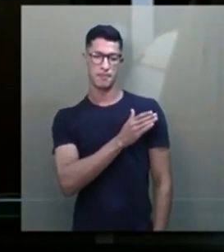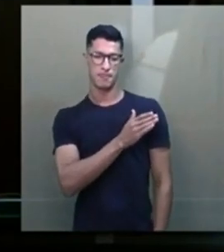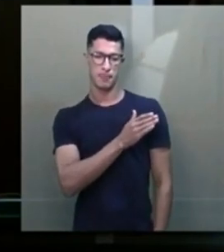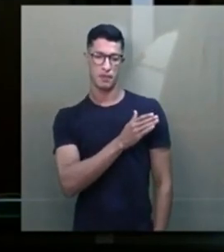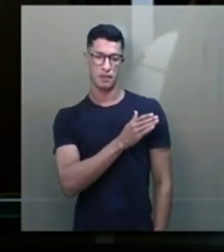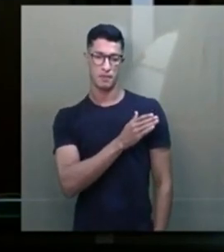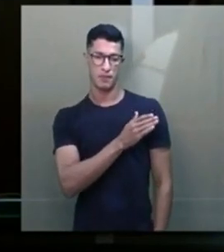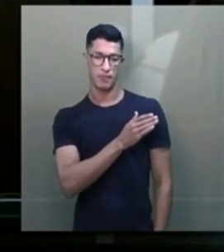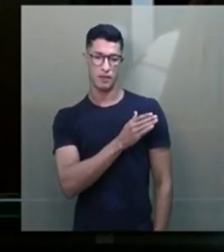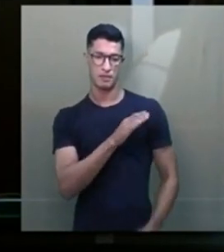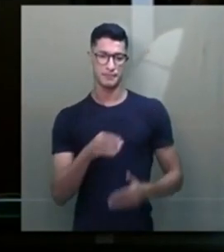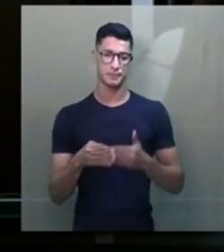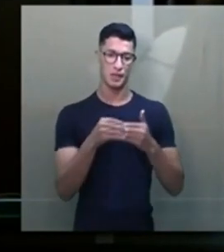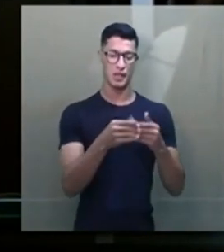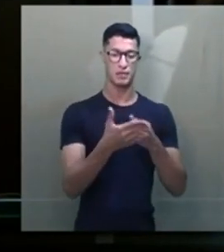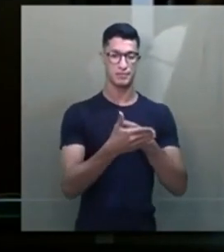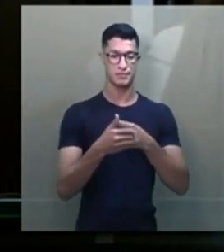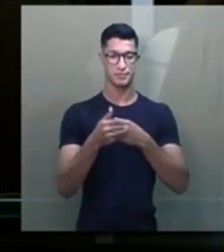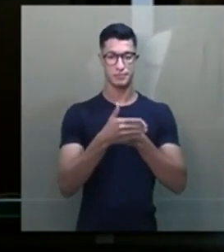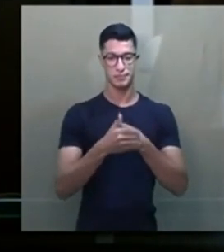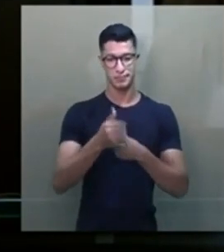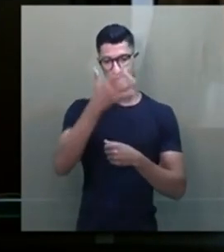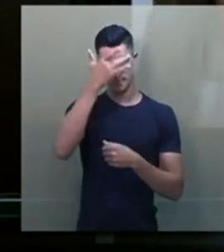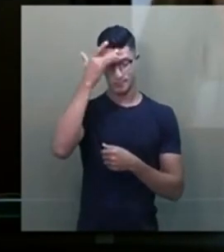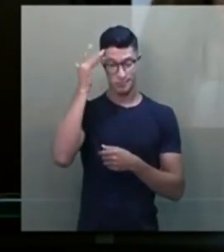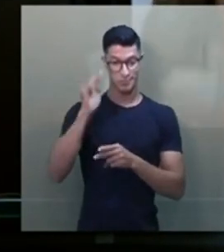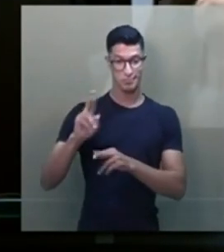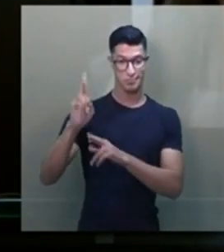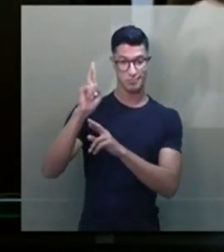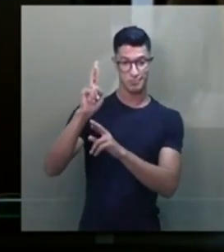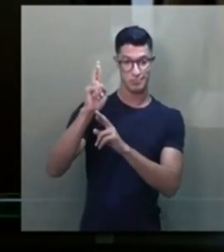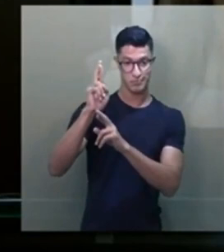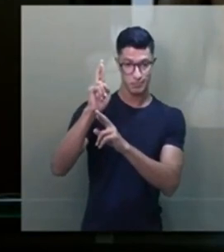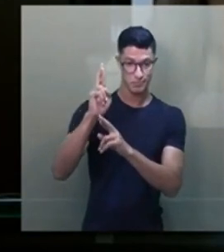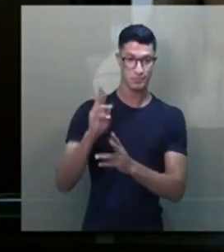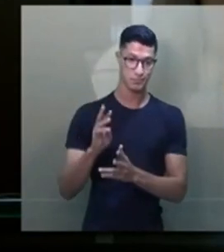que leva alento para as pessoas, esperança